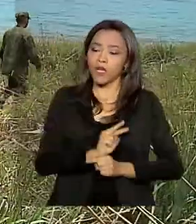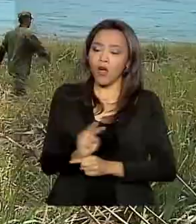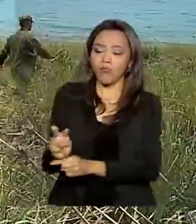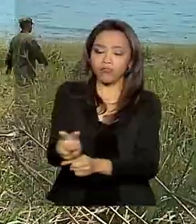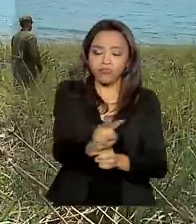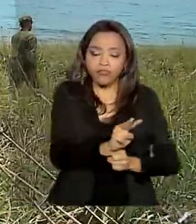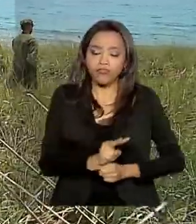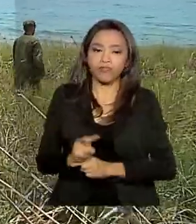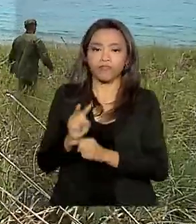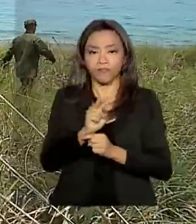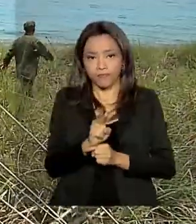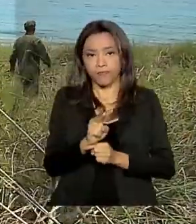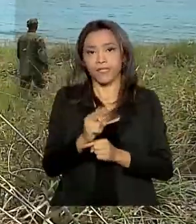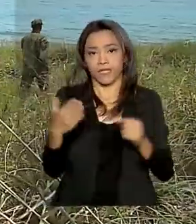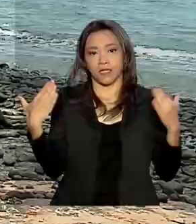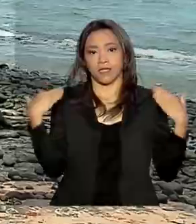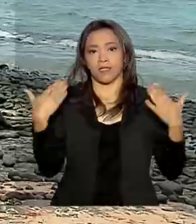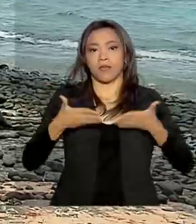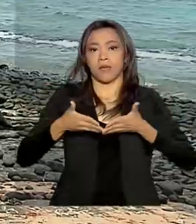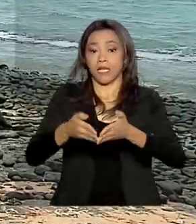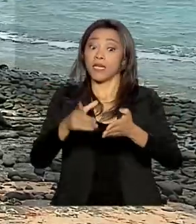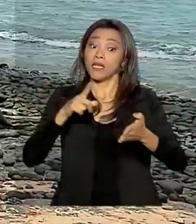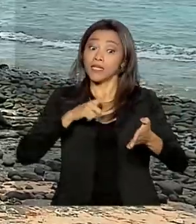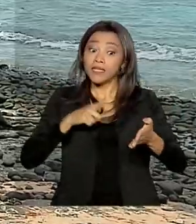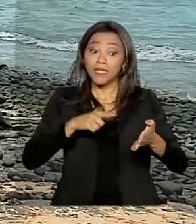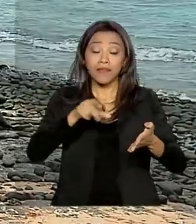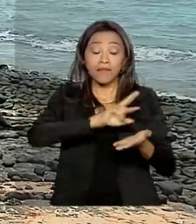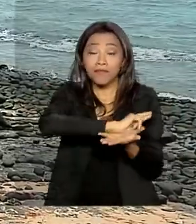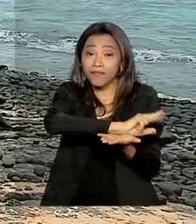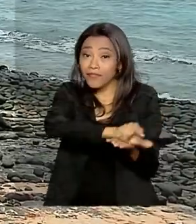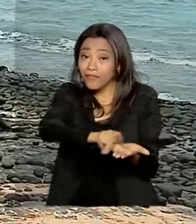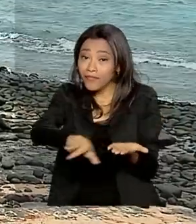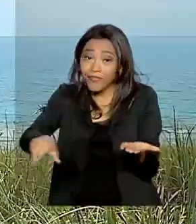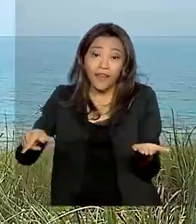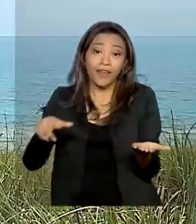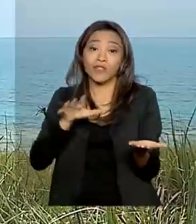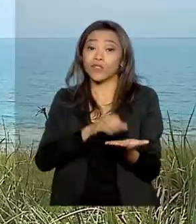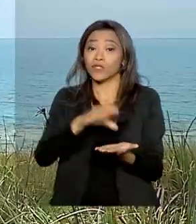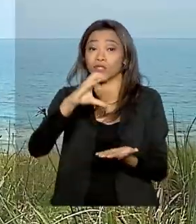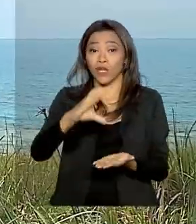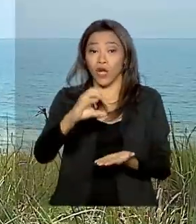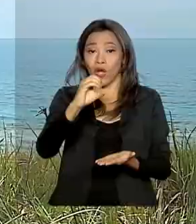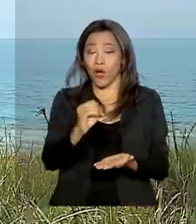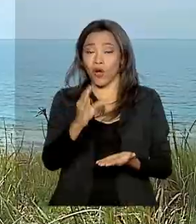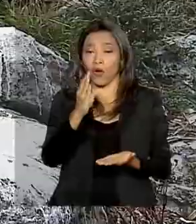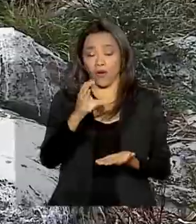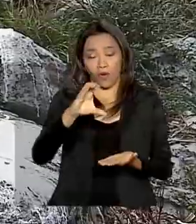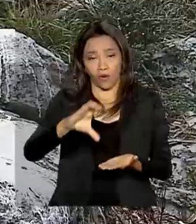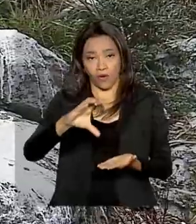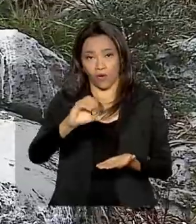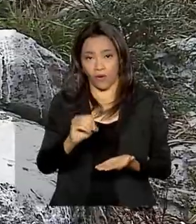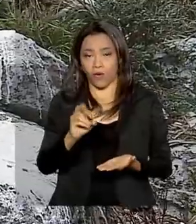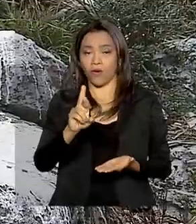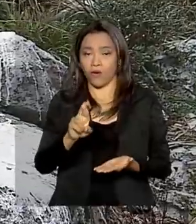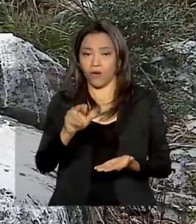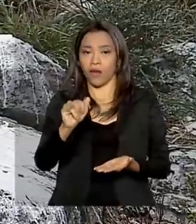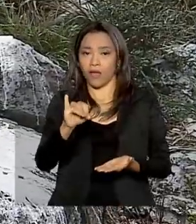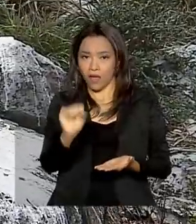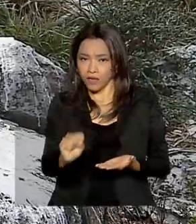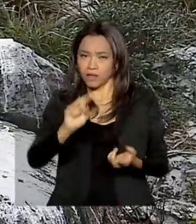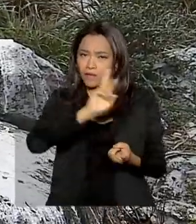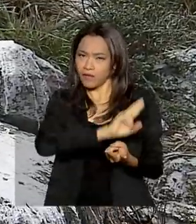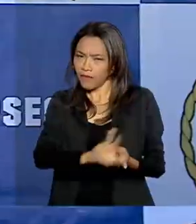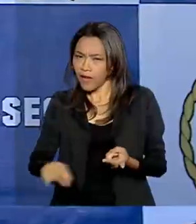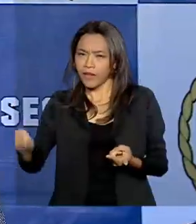concentra alguns dos principais bancos de corais do litoral brasileiro e cerca de 1.300 espécies de plantas